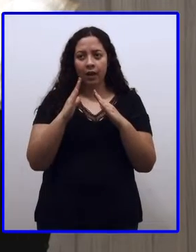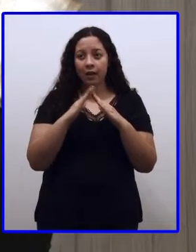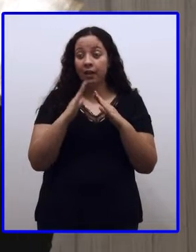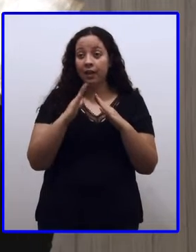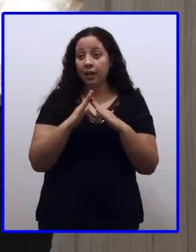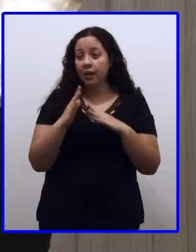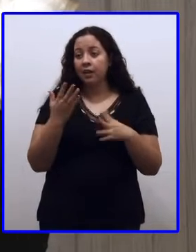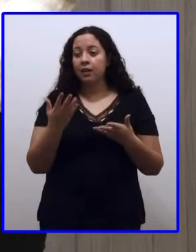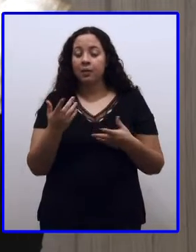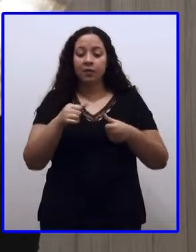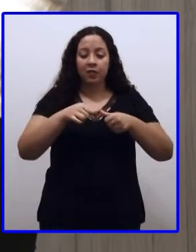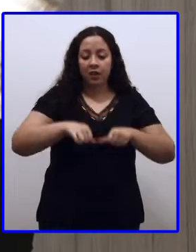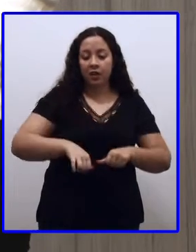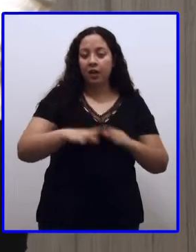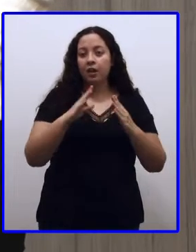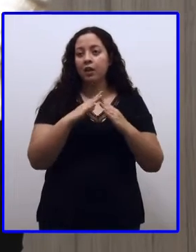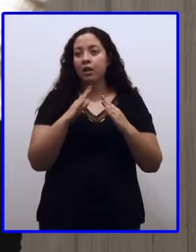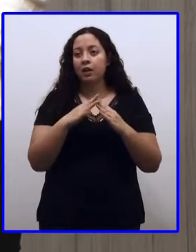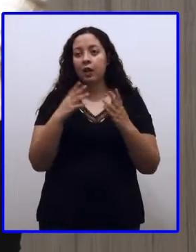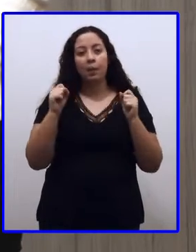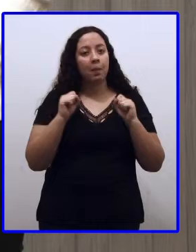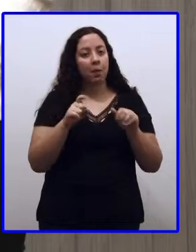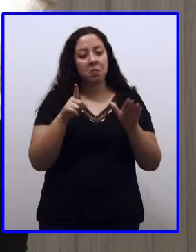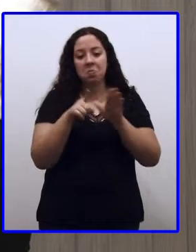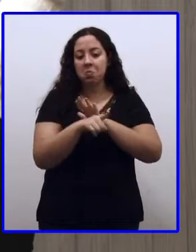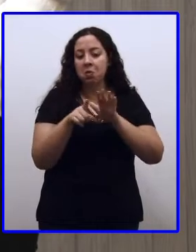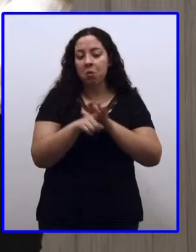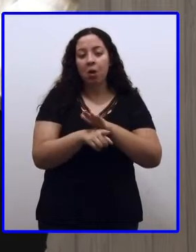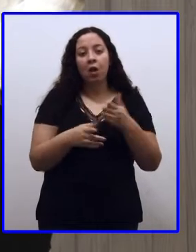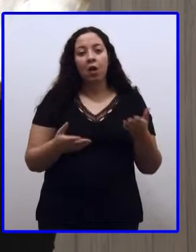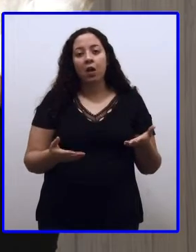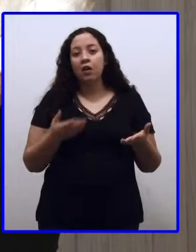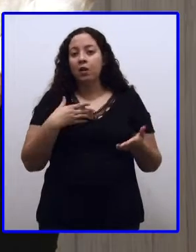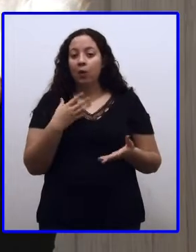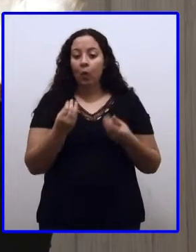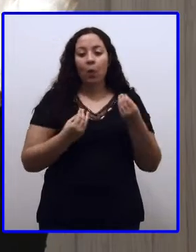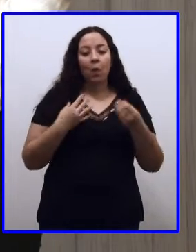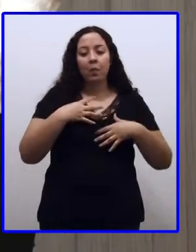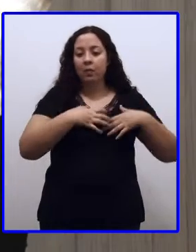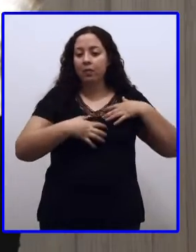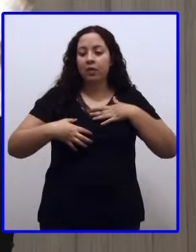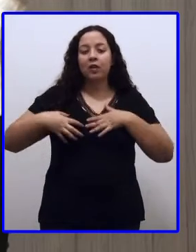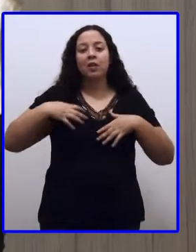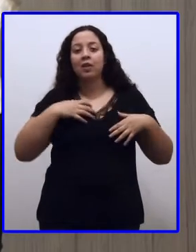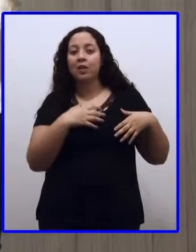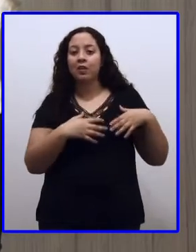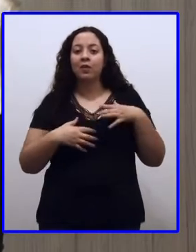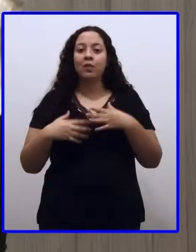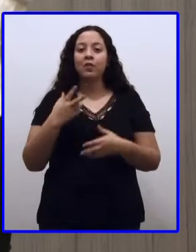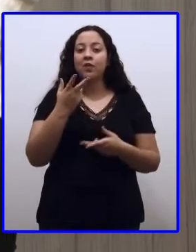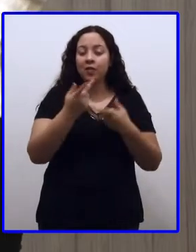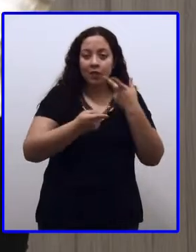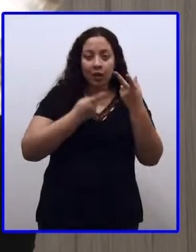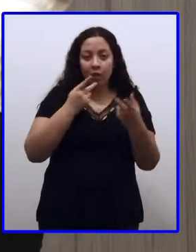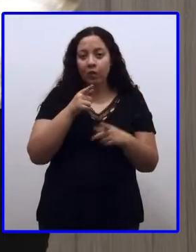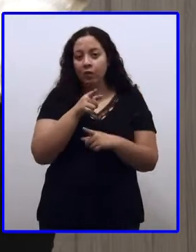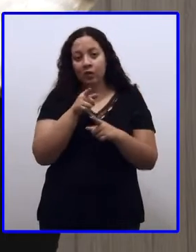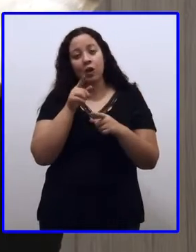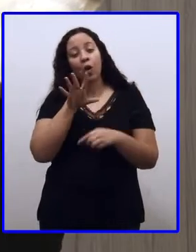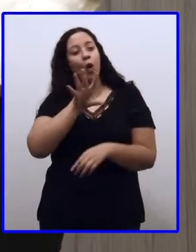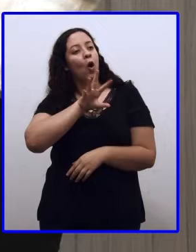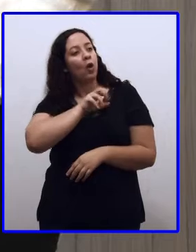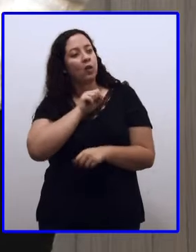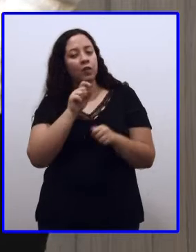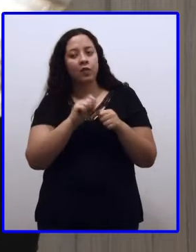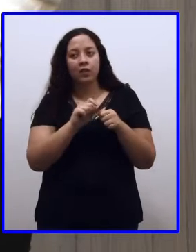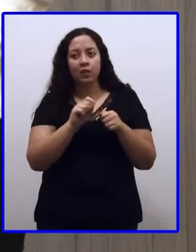quarentena e pode também perguntar para a pessoa como que ela está, contar o que você gosta de fazer e tudo mais. Isso mesmo.